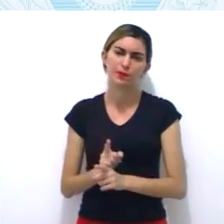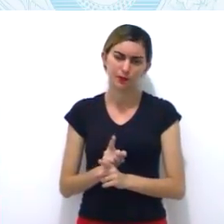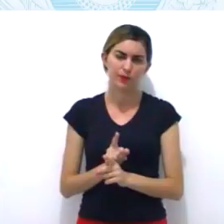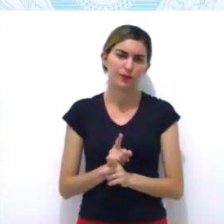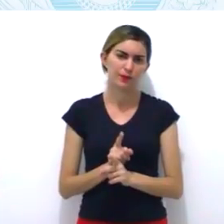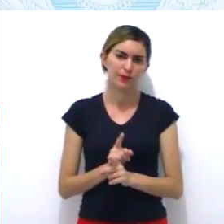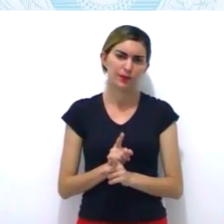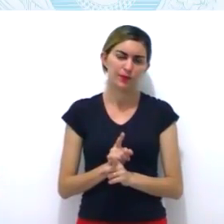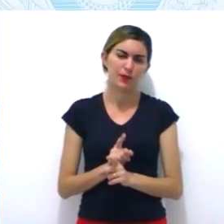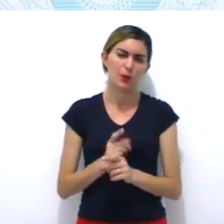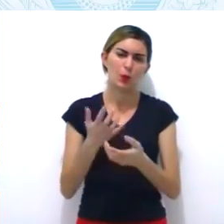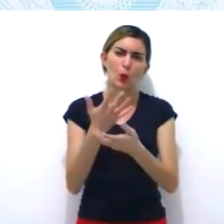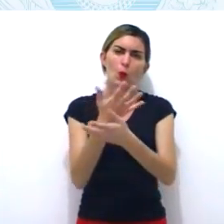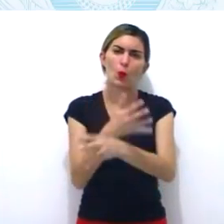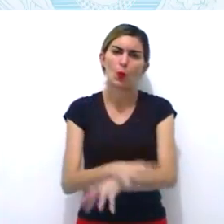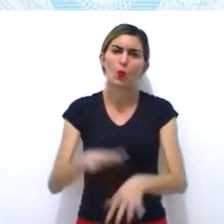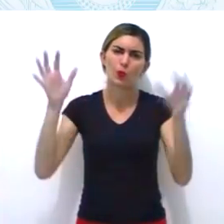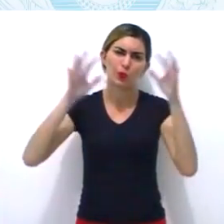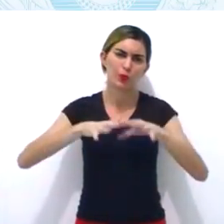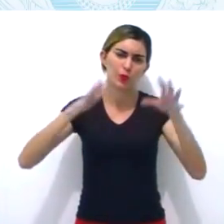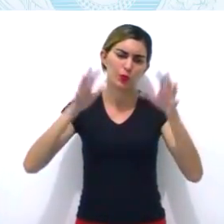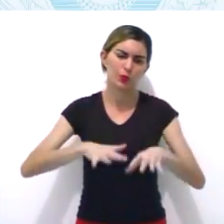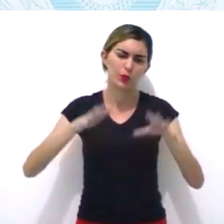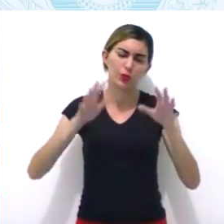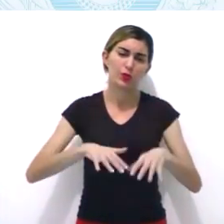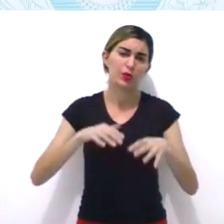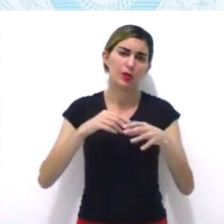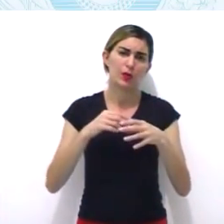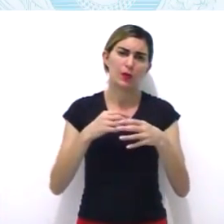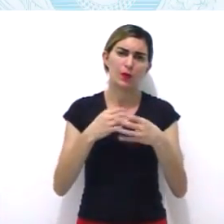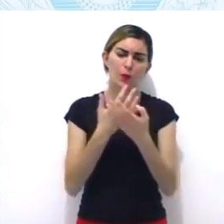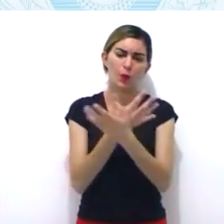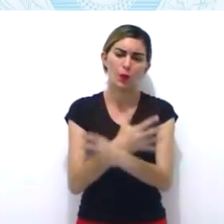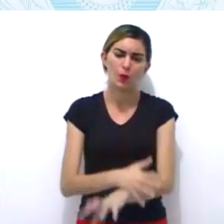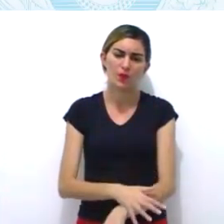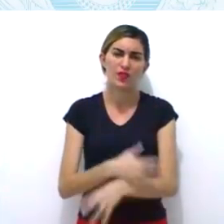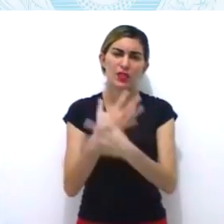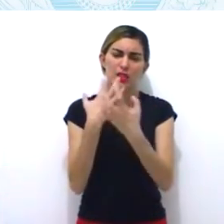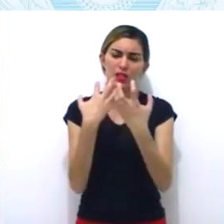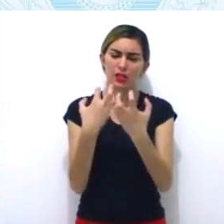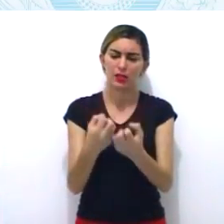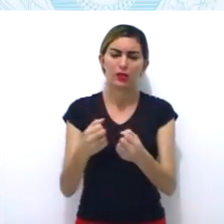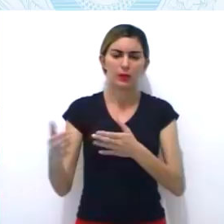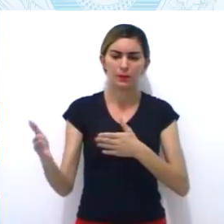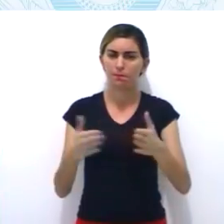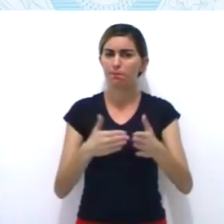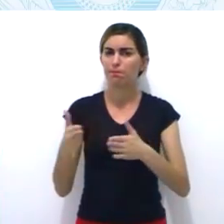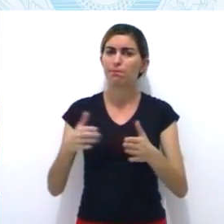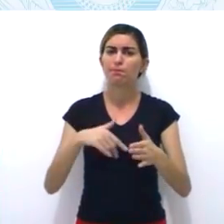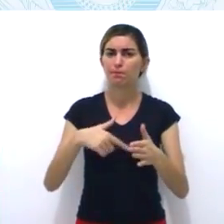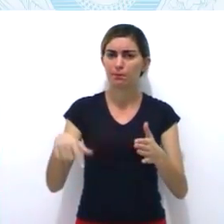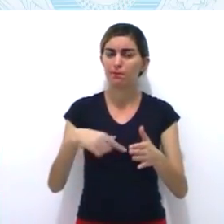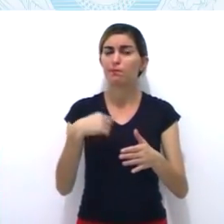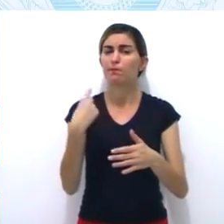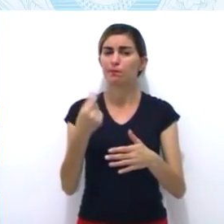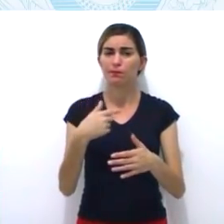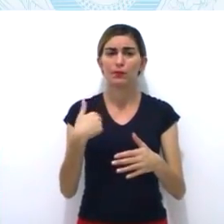Qual era o objetivo do movimento? Então, vocês vão perguntar, professor Cláudio Nascimento, qual é o objetivo do